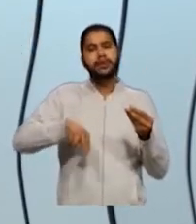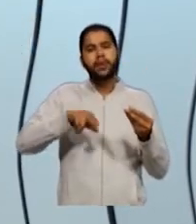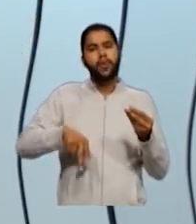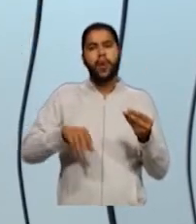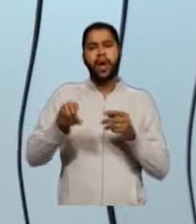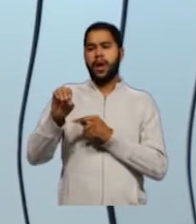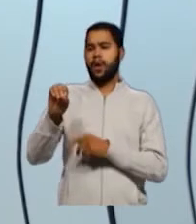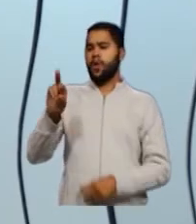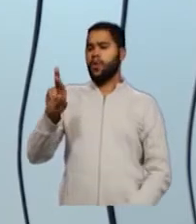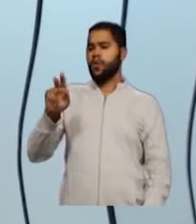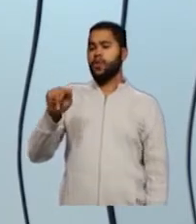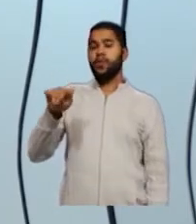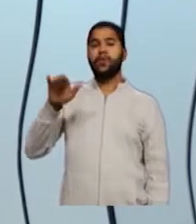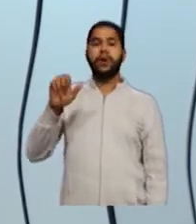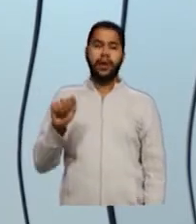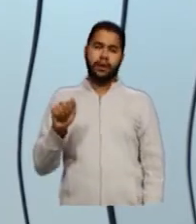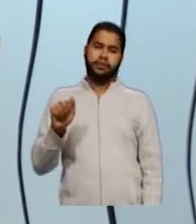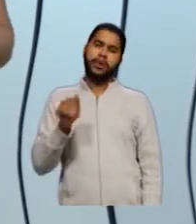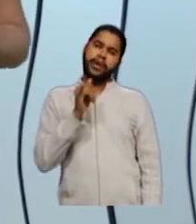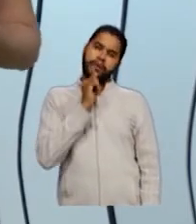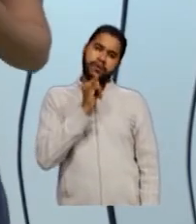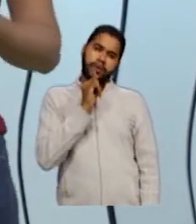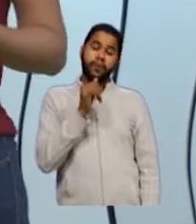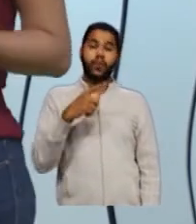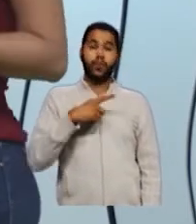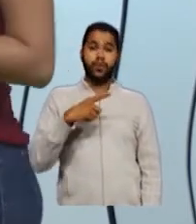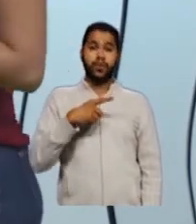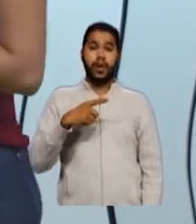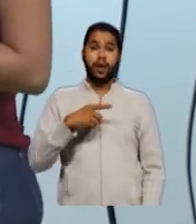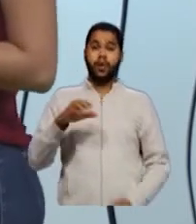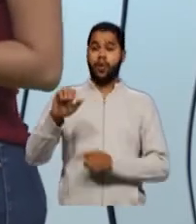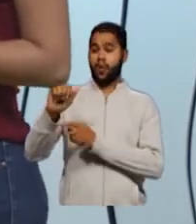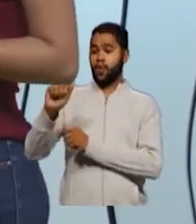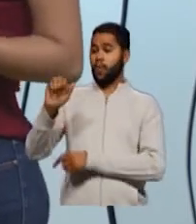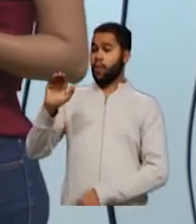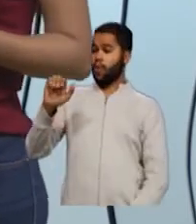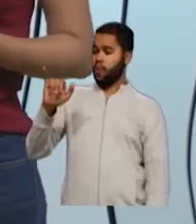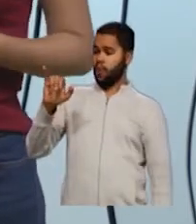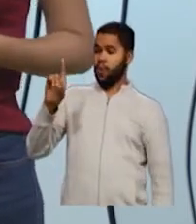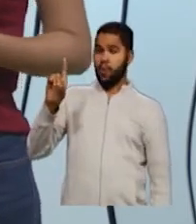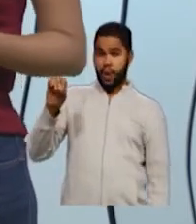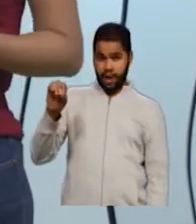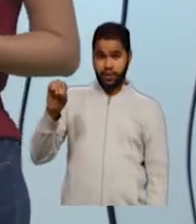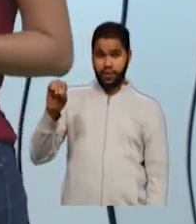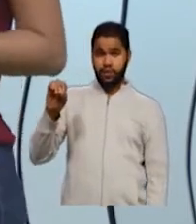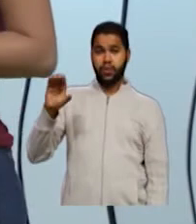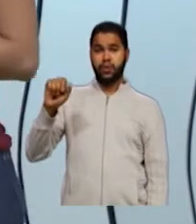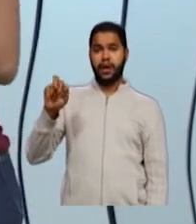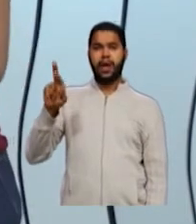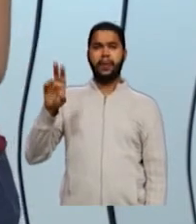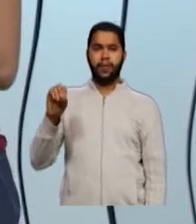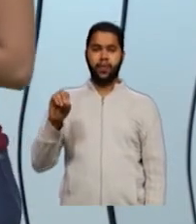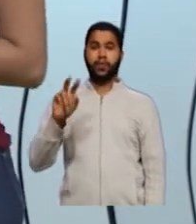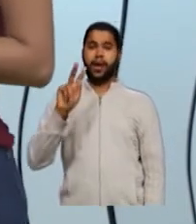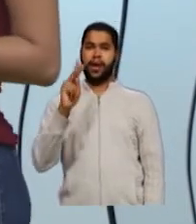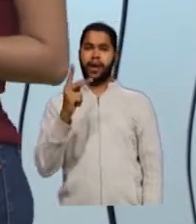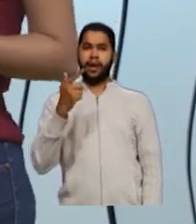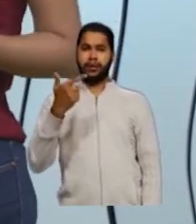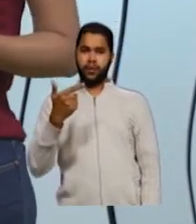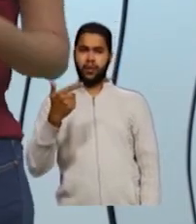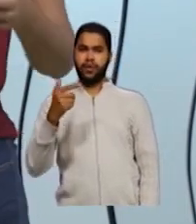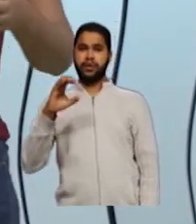orgânicas. A exemplo disso, nós temos o ácido carbônico, que é o H2CO3, o